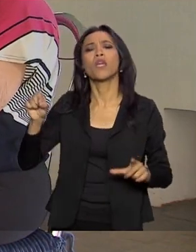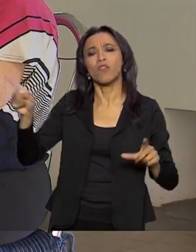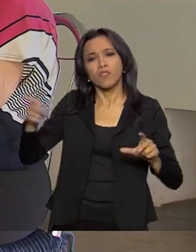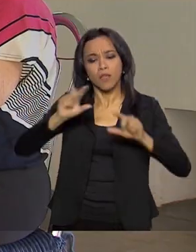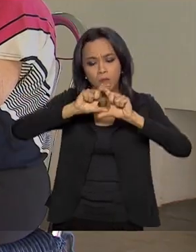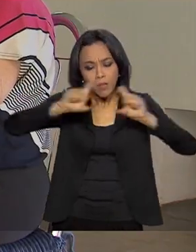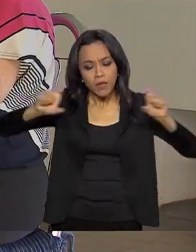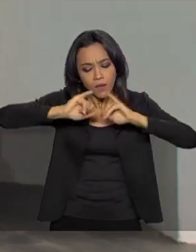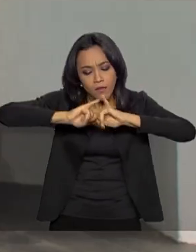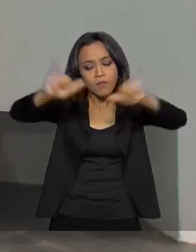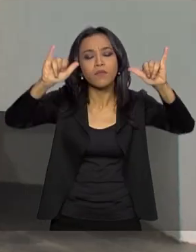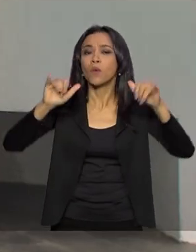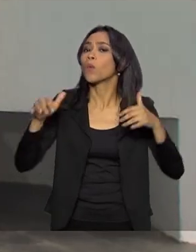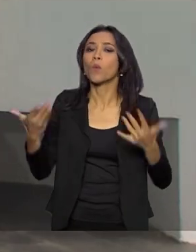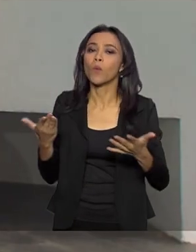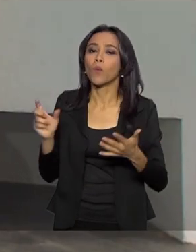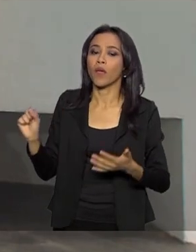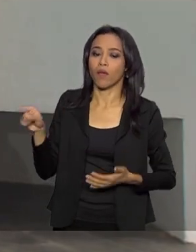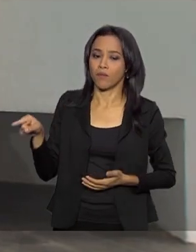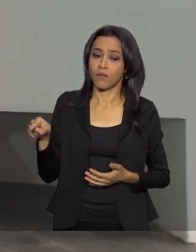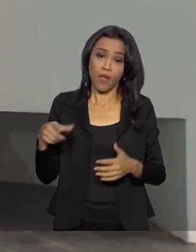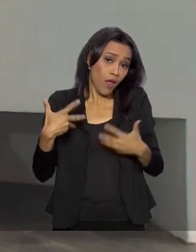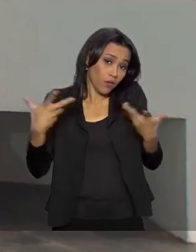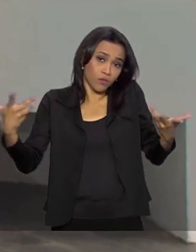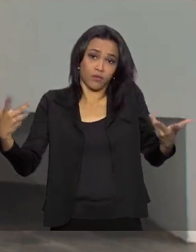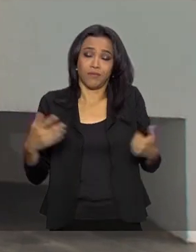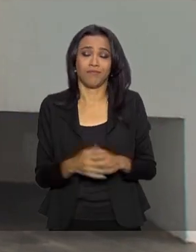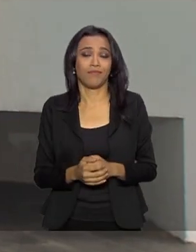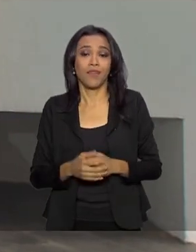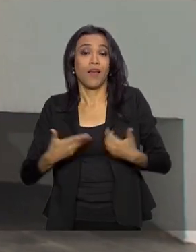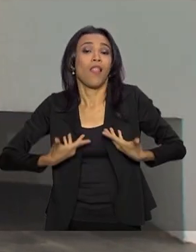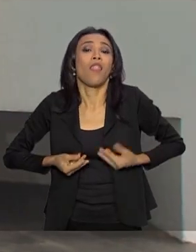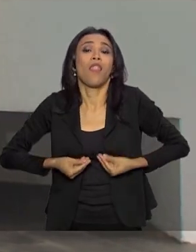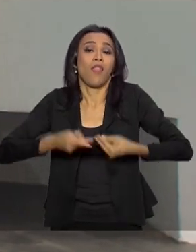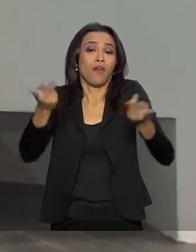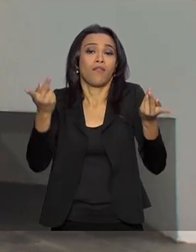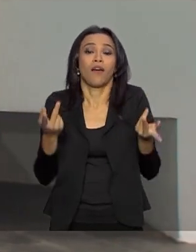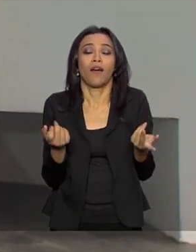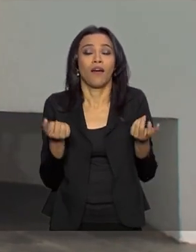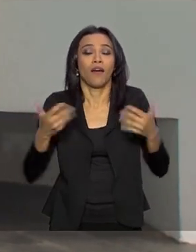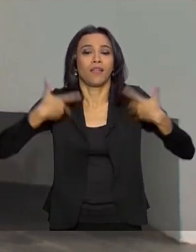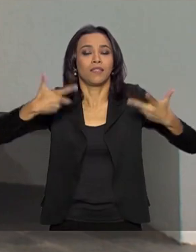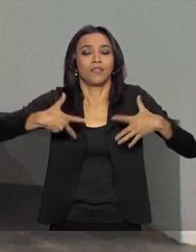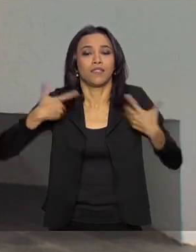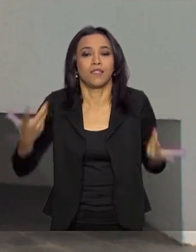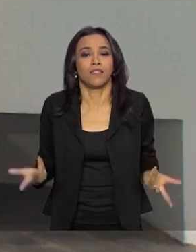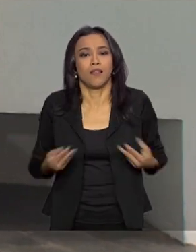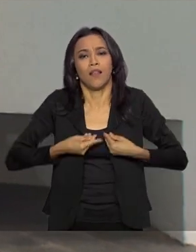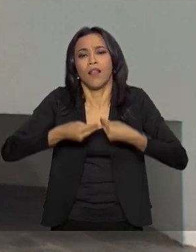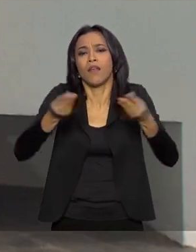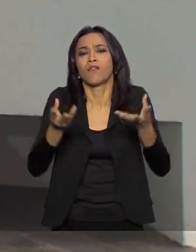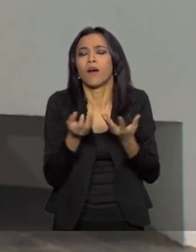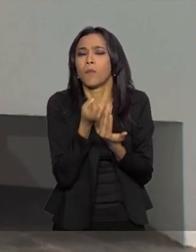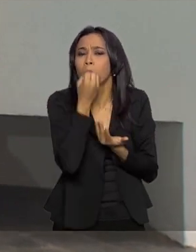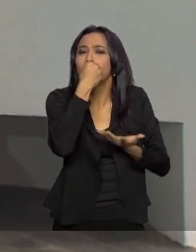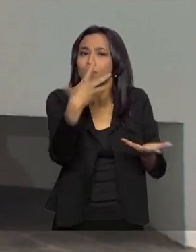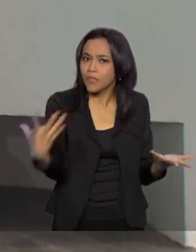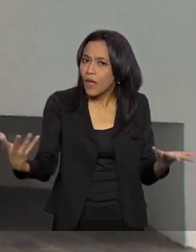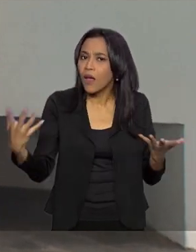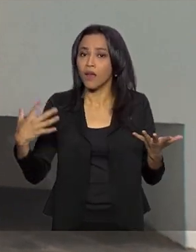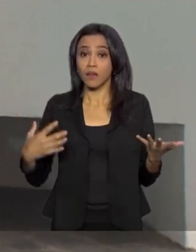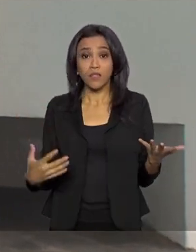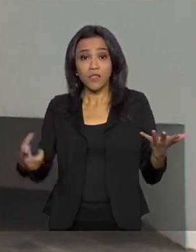mensagem ao público, é isso? Especialmente? levar alegria, levar bondade, as pessoas